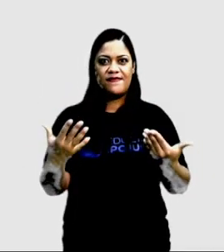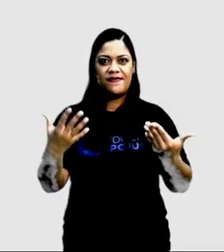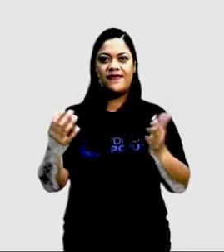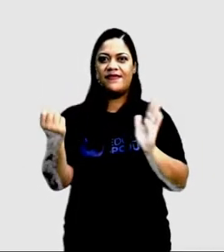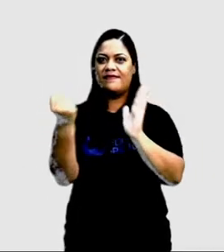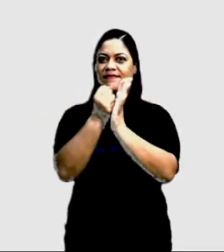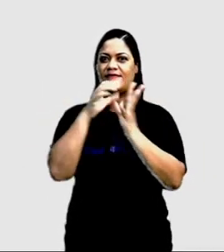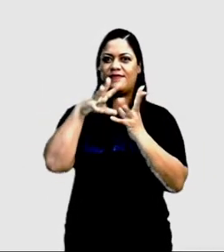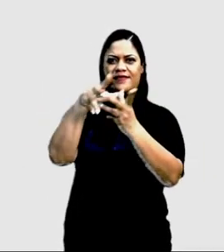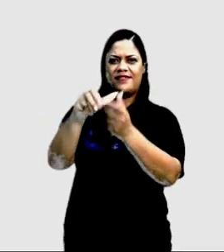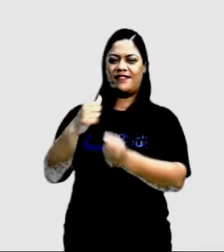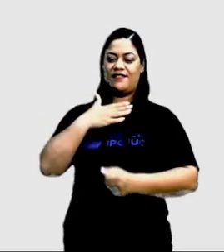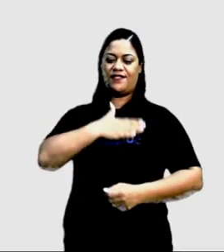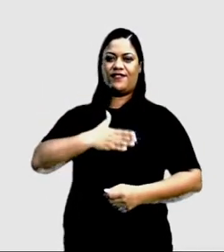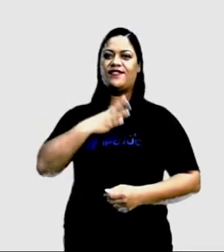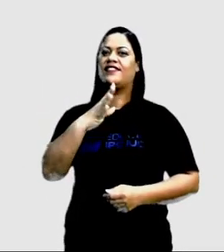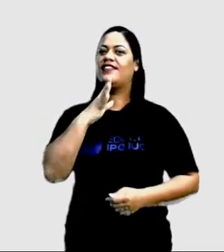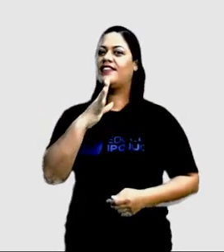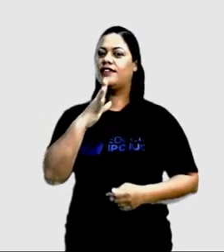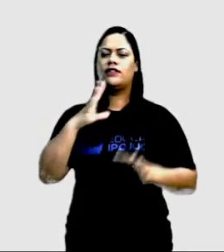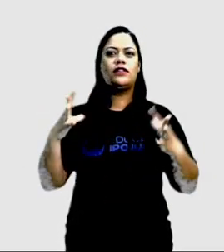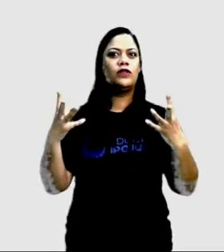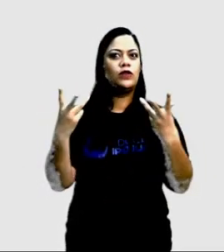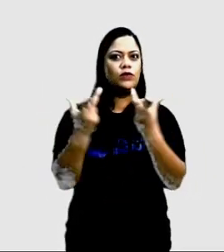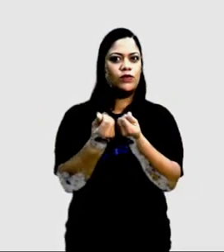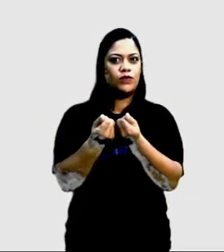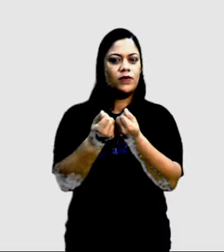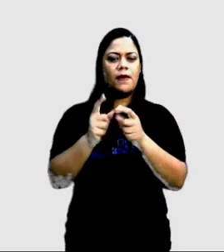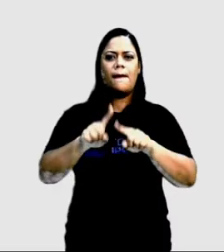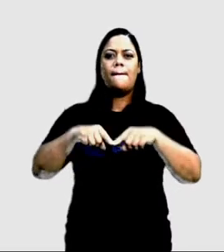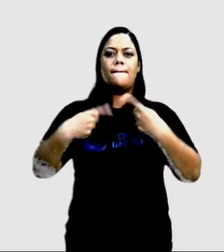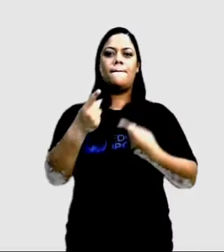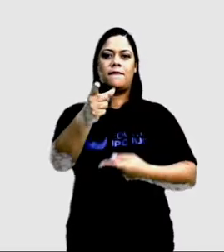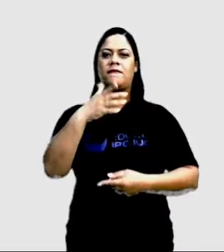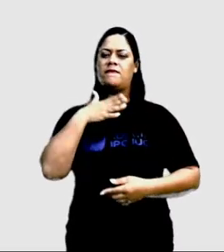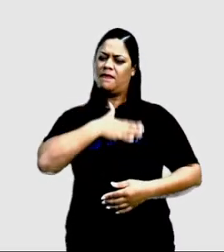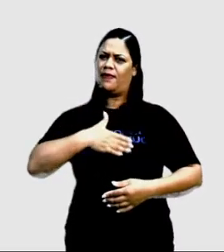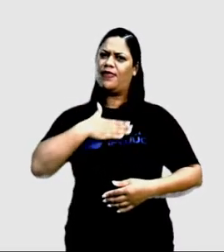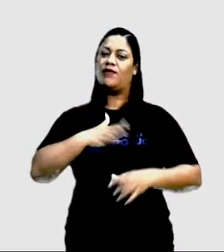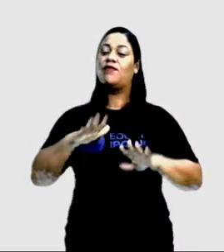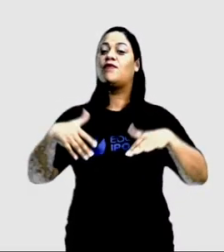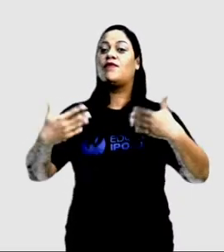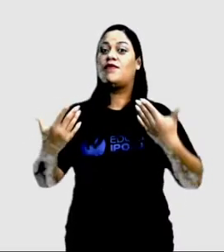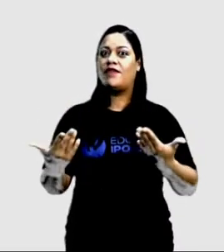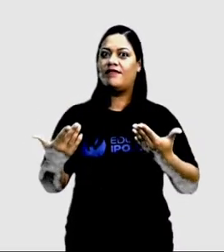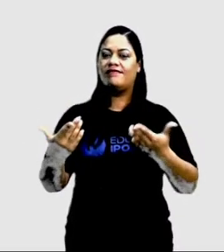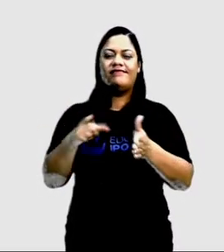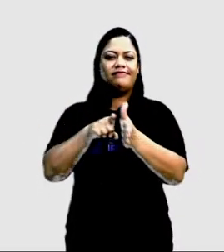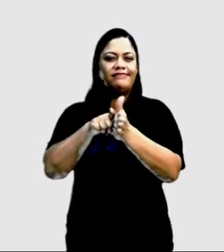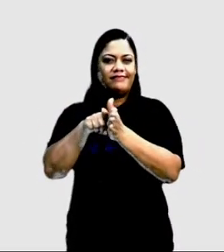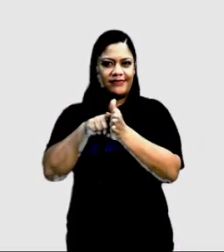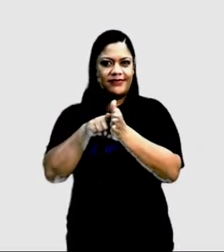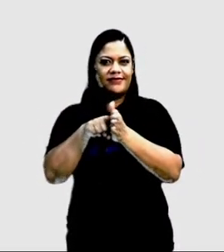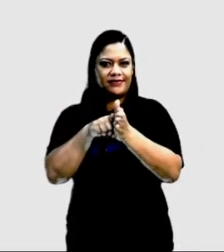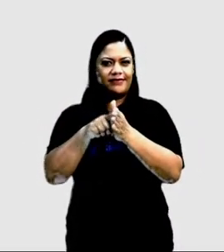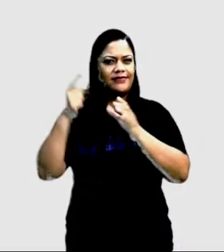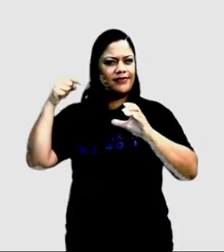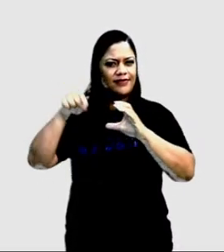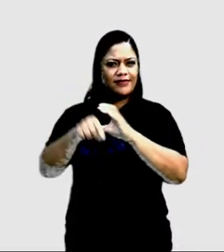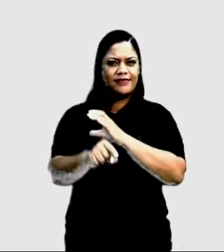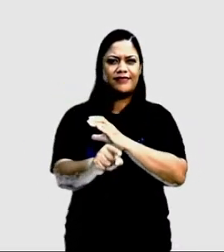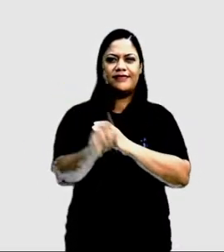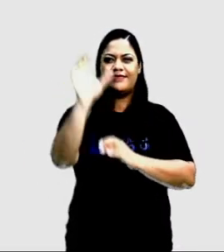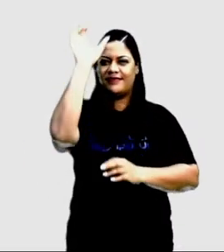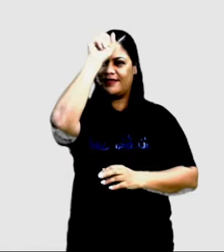você gostou de conhecer? E todos esses que a gente viu, qual você mais gostou? Faça uma pesquisa, aprofunda seus